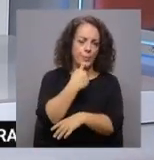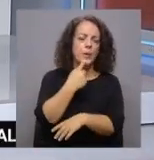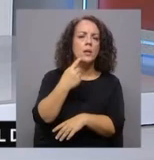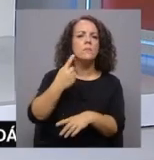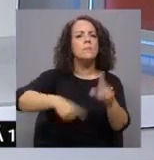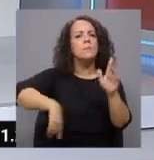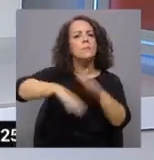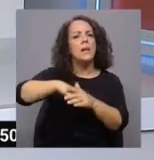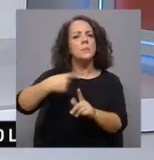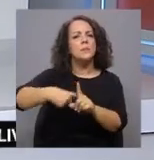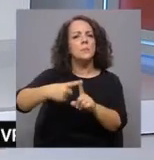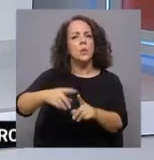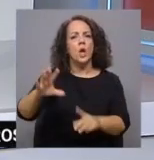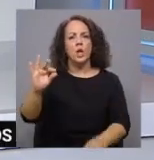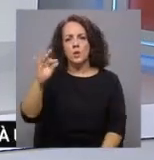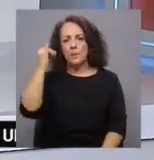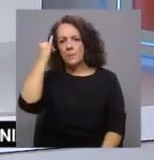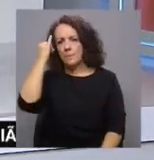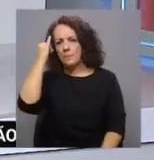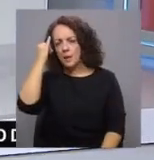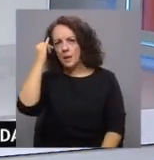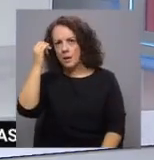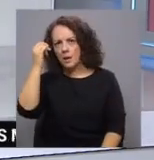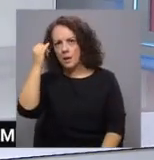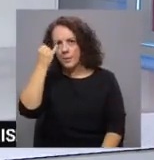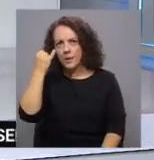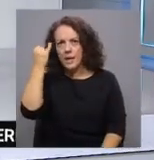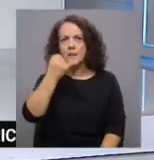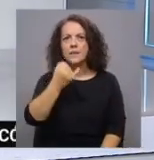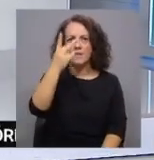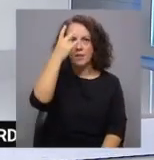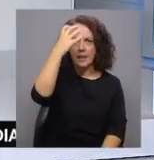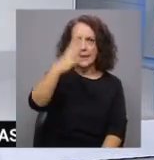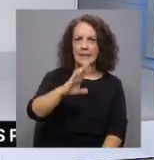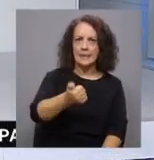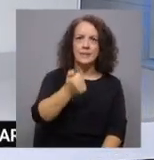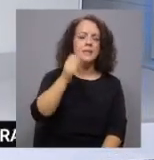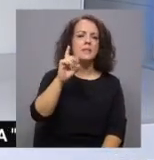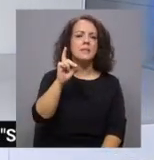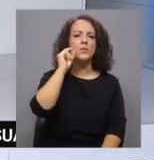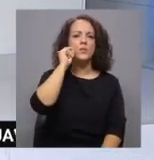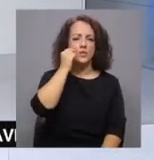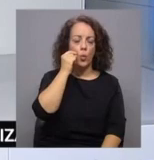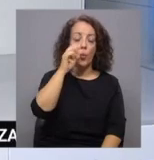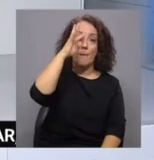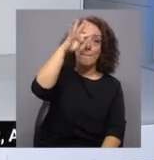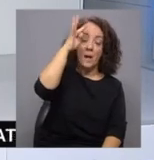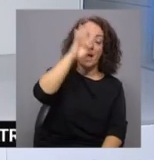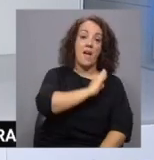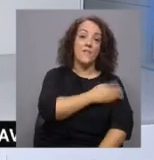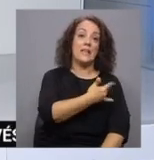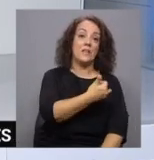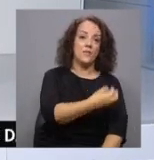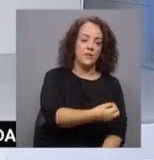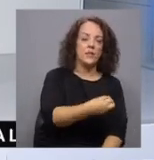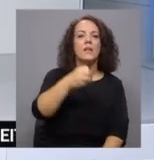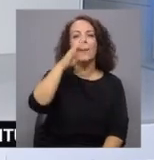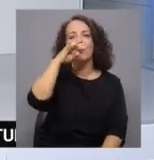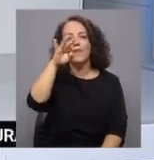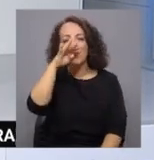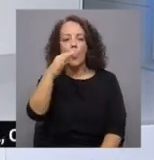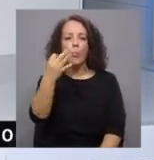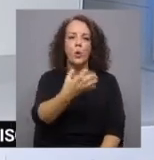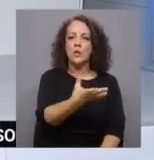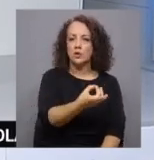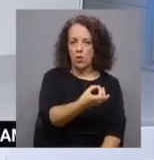de 14 graus para Bragança, Vila Real com 15, 16 para Viseu, Braga e Aveiro com 20, Ivera do Castelo e Porto